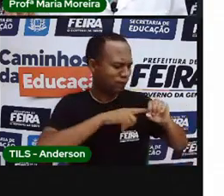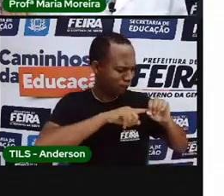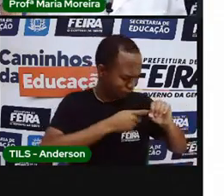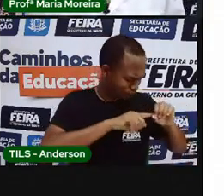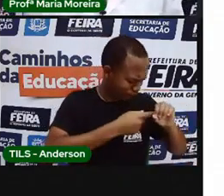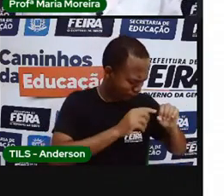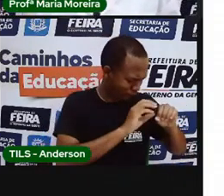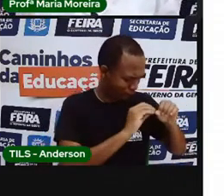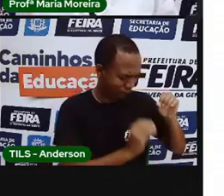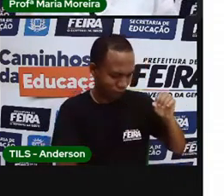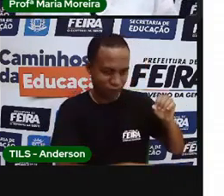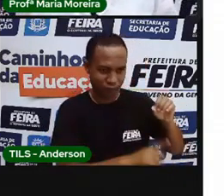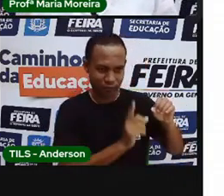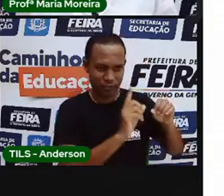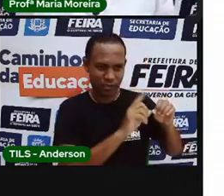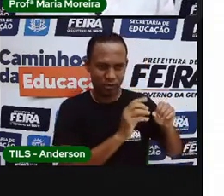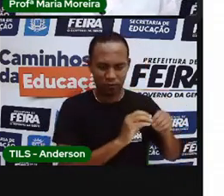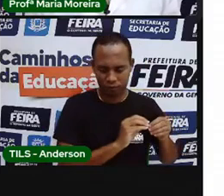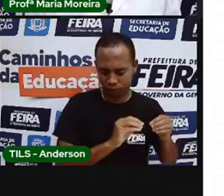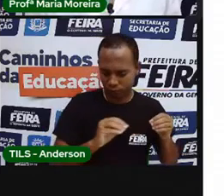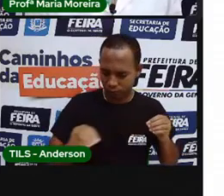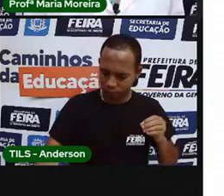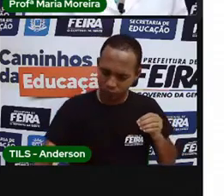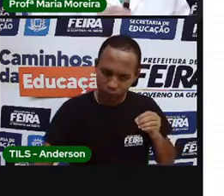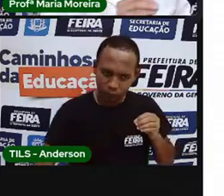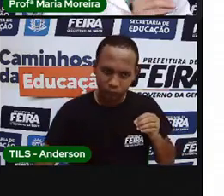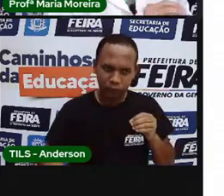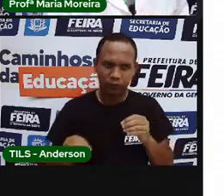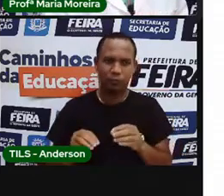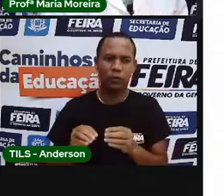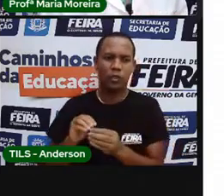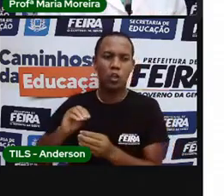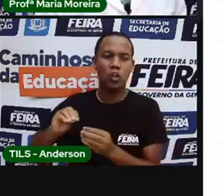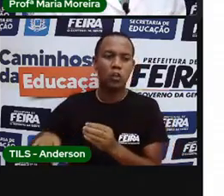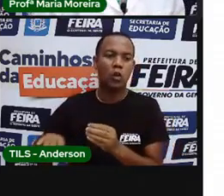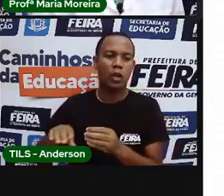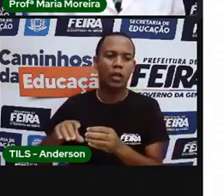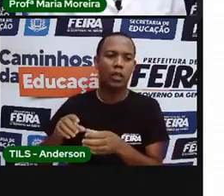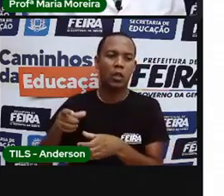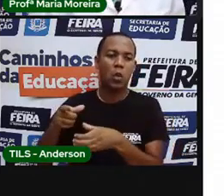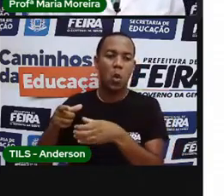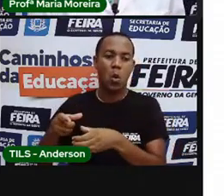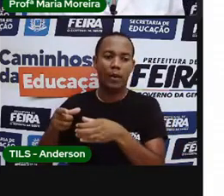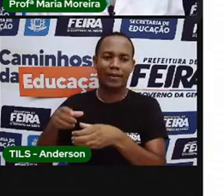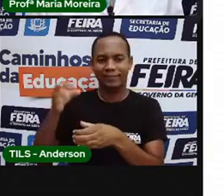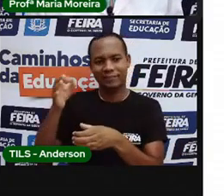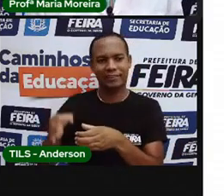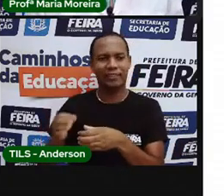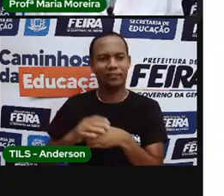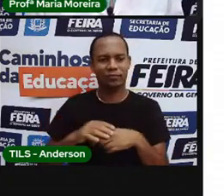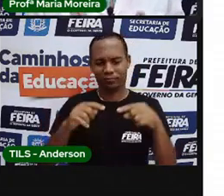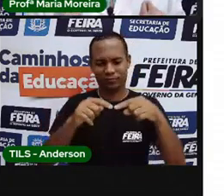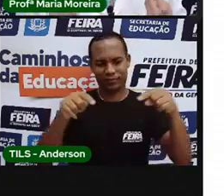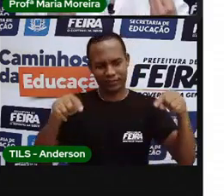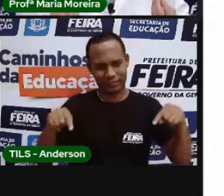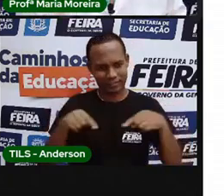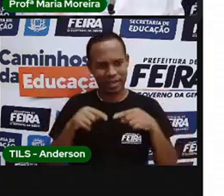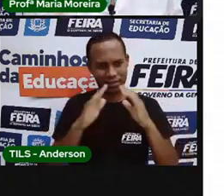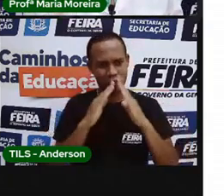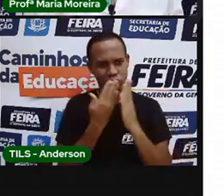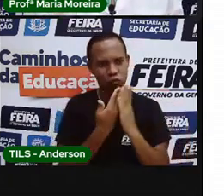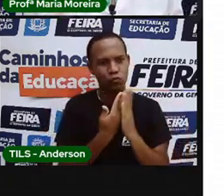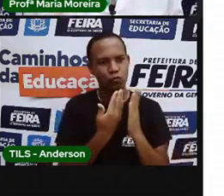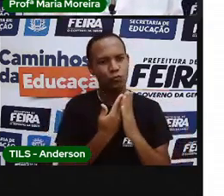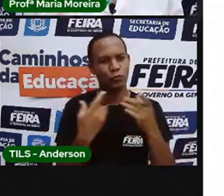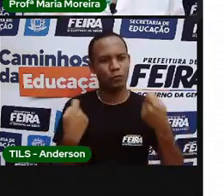Não. Eu vou fazer o quê? Guardar no plantinho ali da minha carteira e vou levar para a lixeira ver tudo. Porque a sala de aula é um local que você passa uma